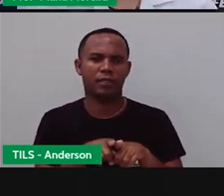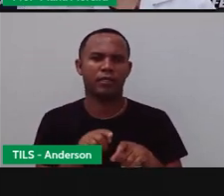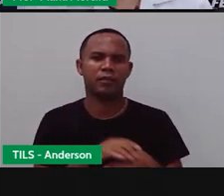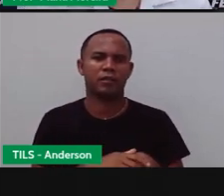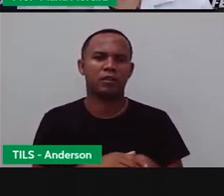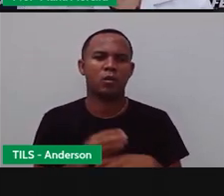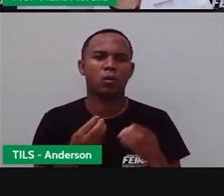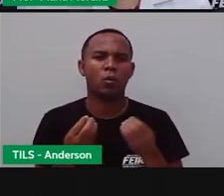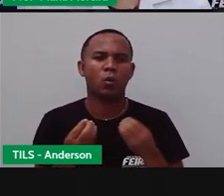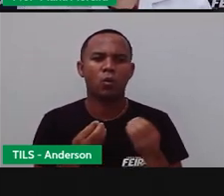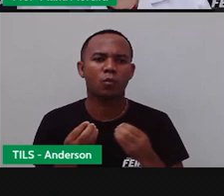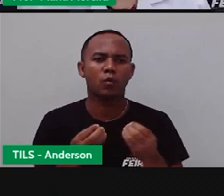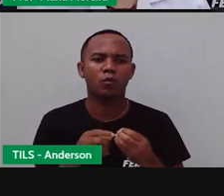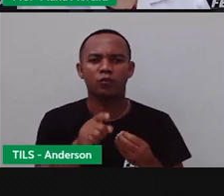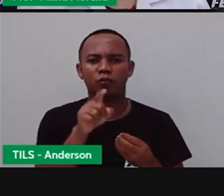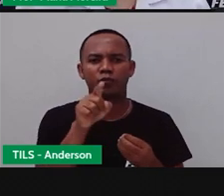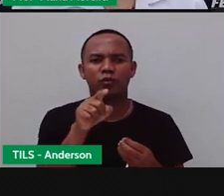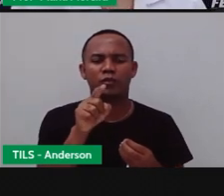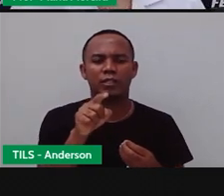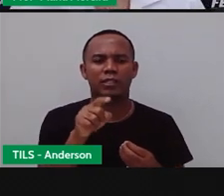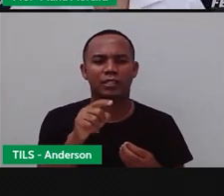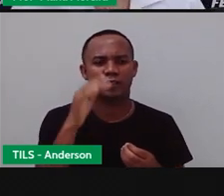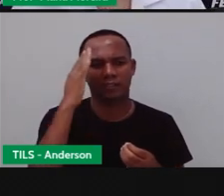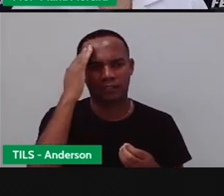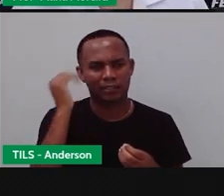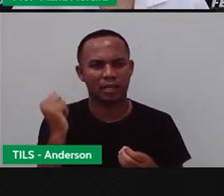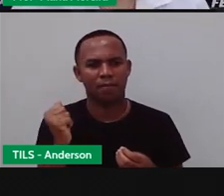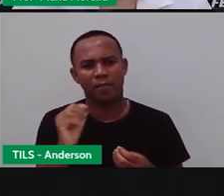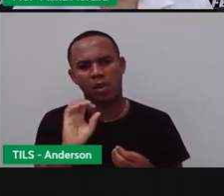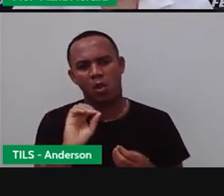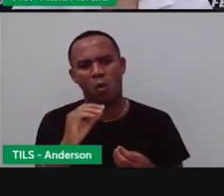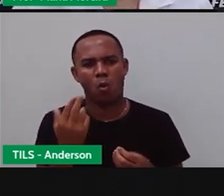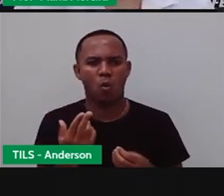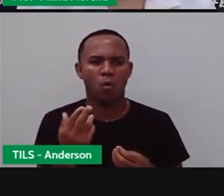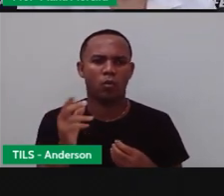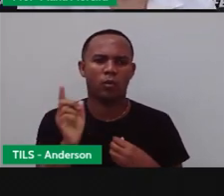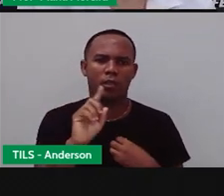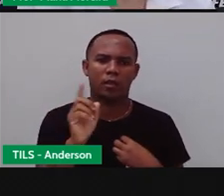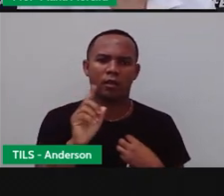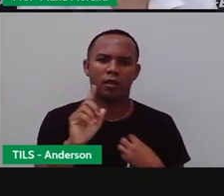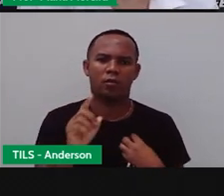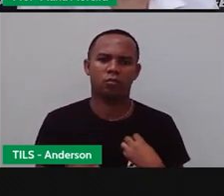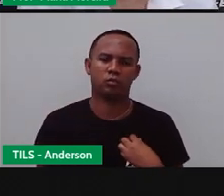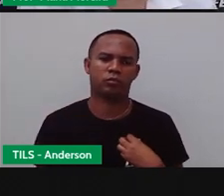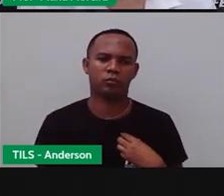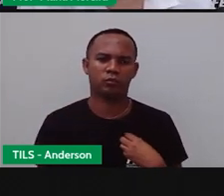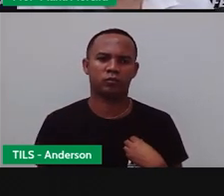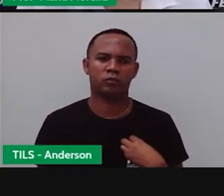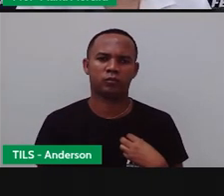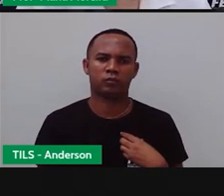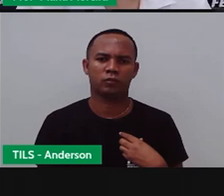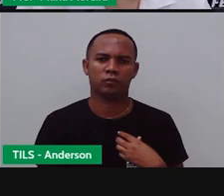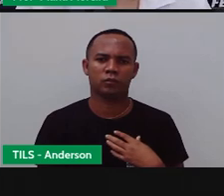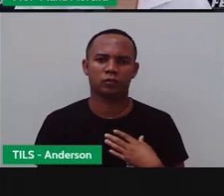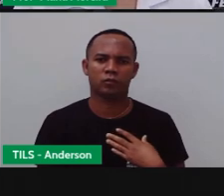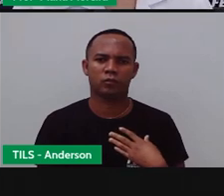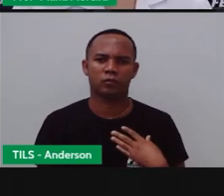descobrir o que de fato aconteceu naquele período. Descobrir e estudar.